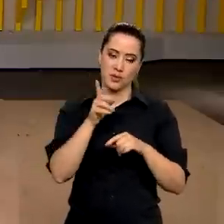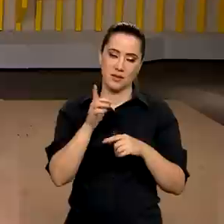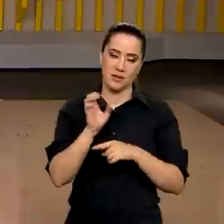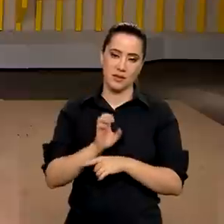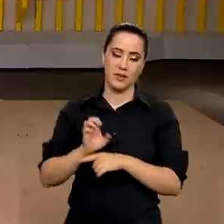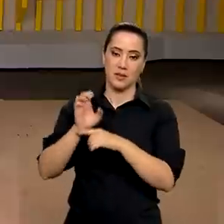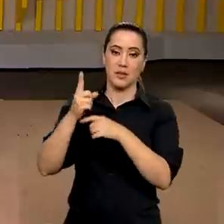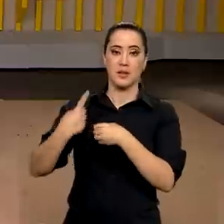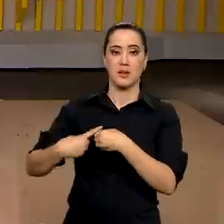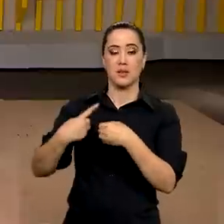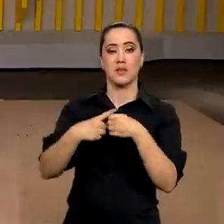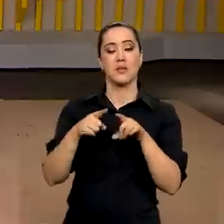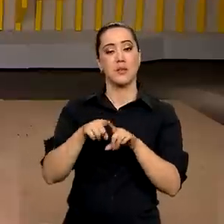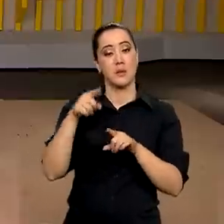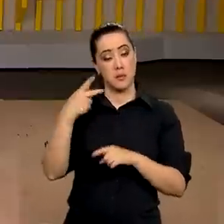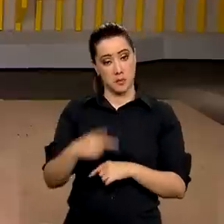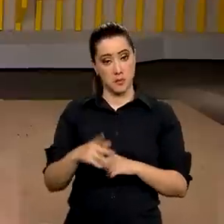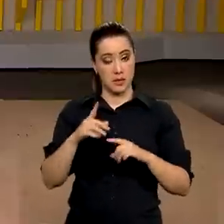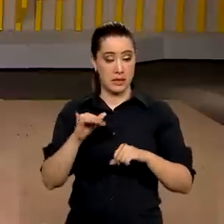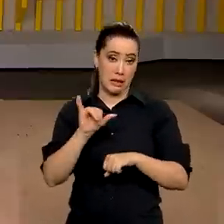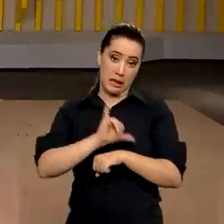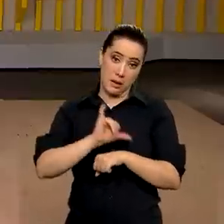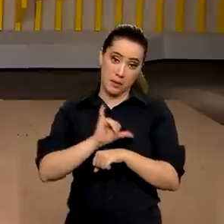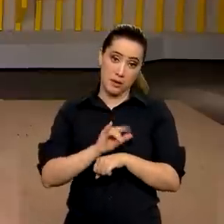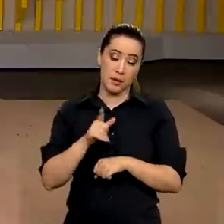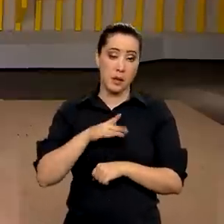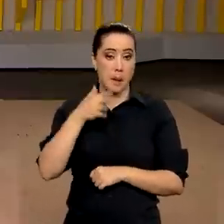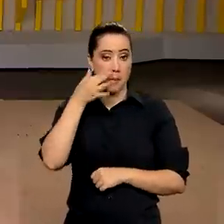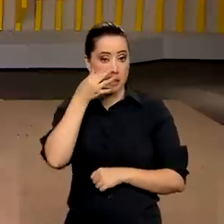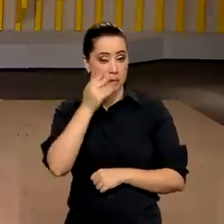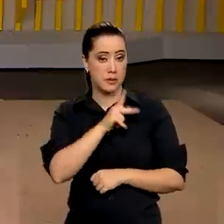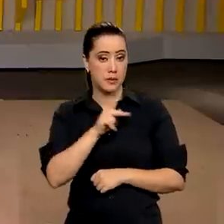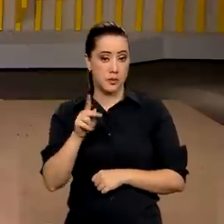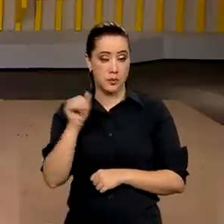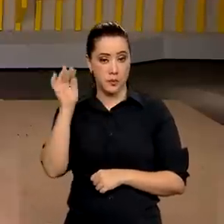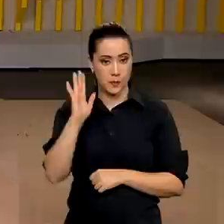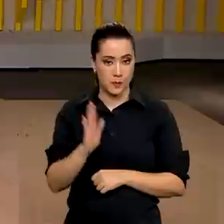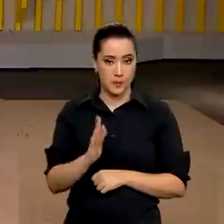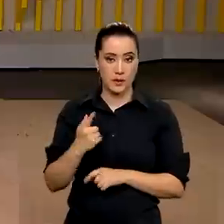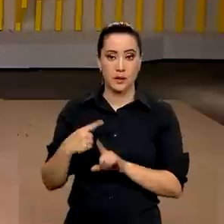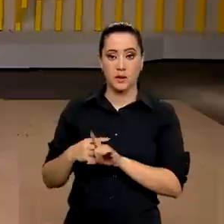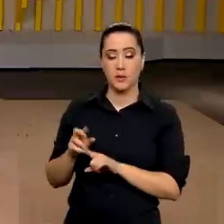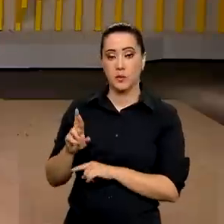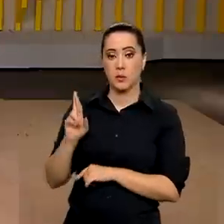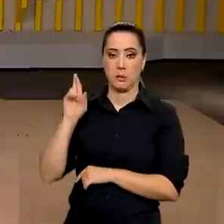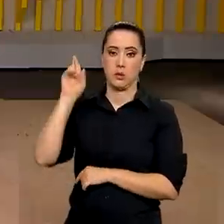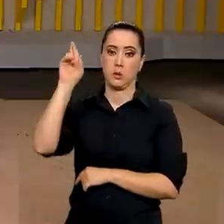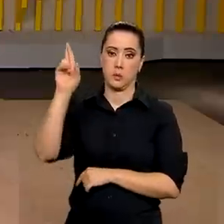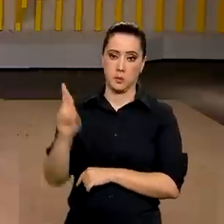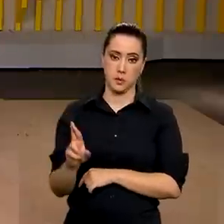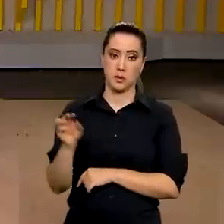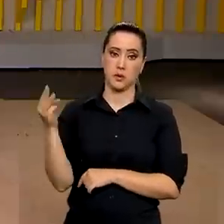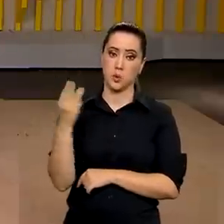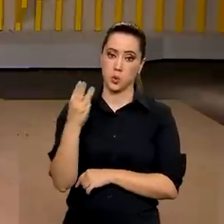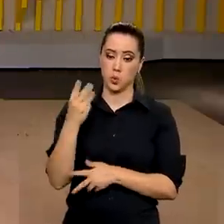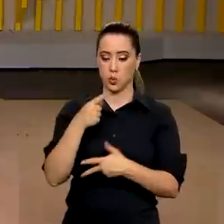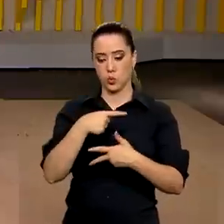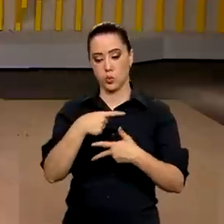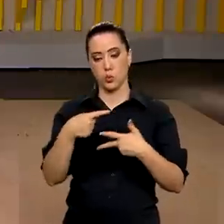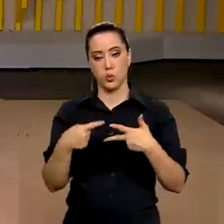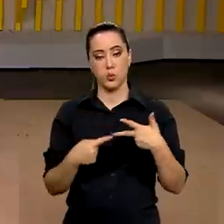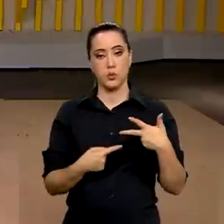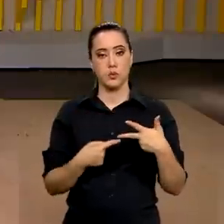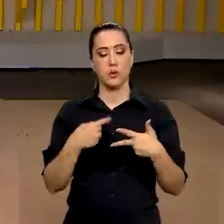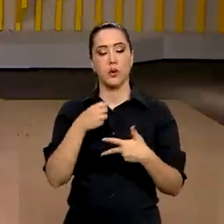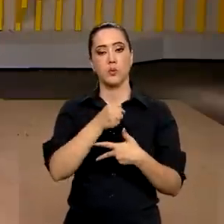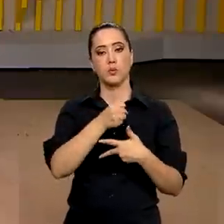cidades do país, né? Mas aqui na capital vai contar com a presença do presidente da república e de autoridades dos três poderes. Ele